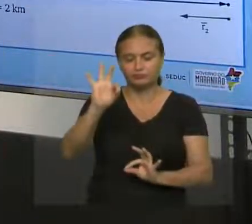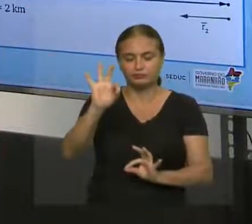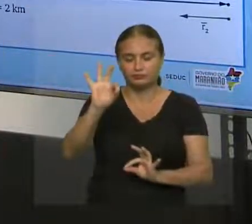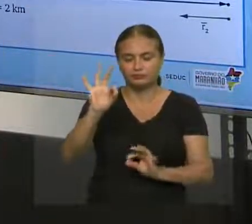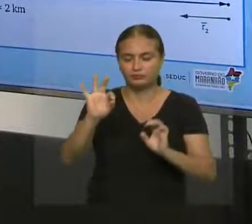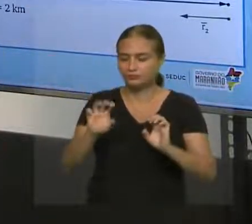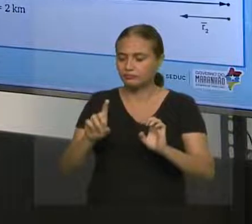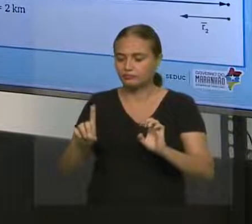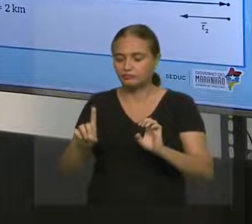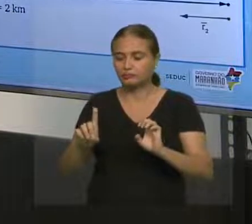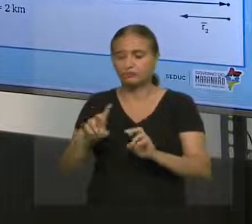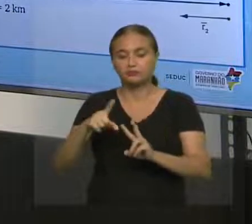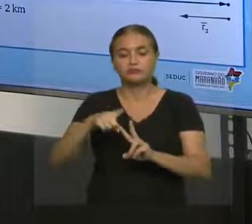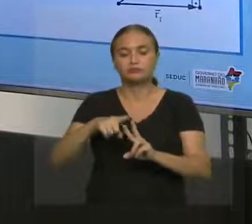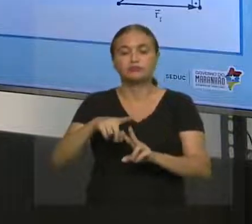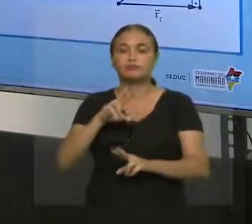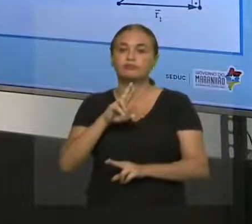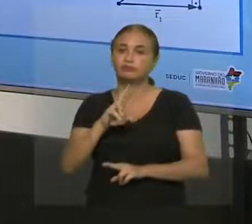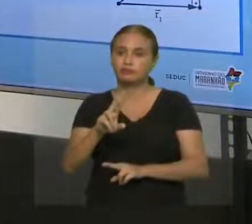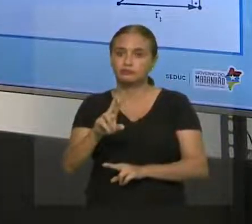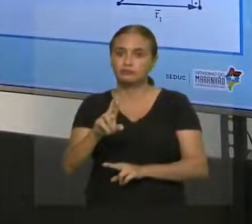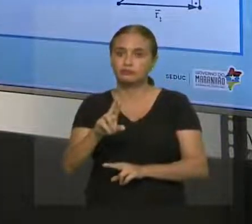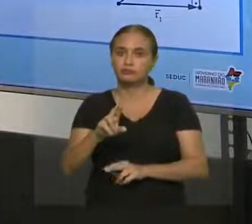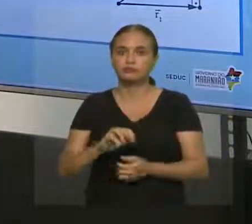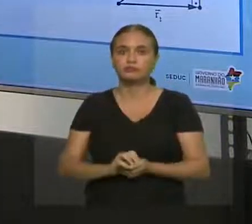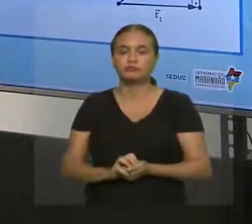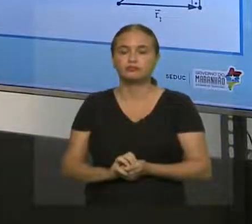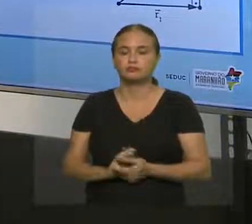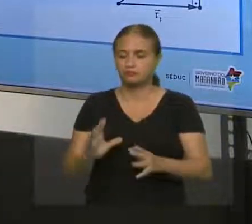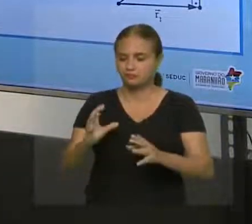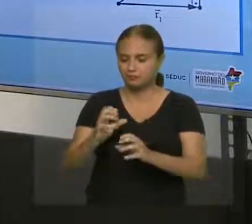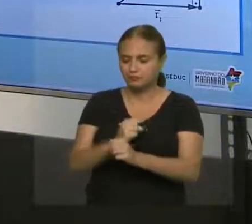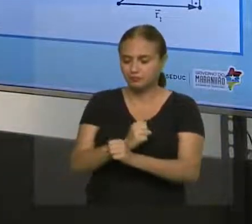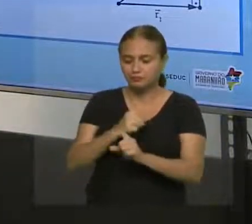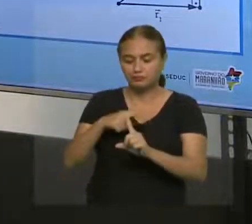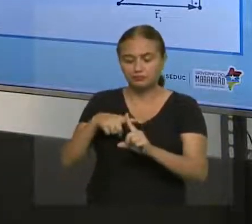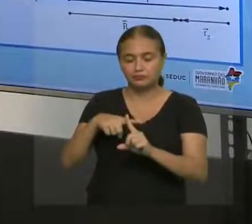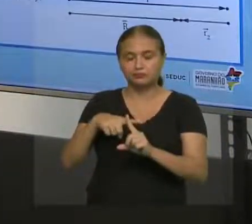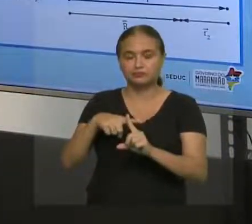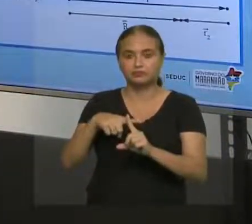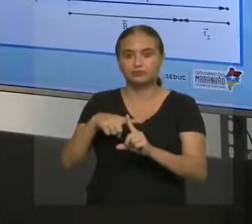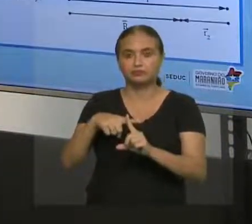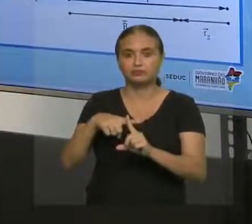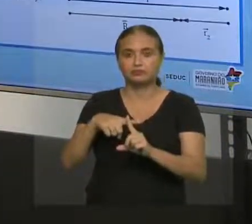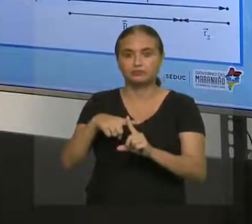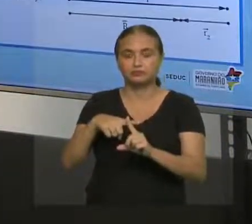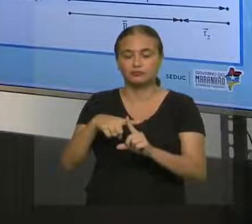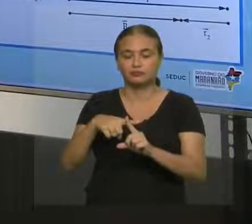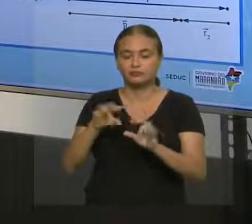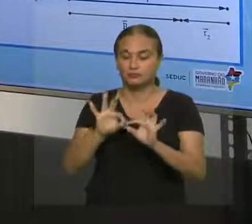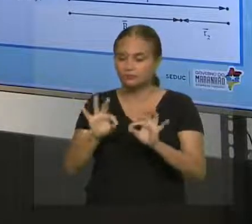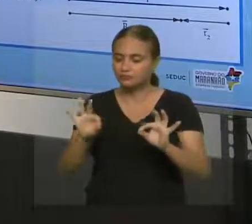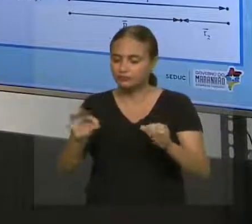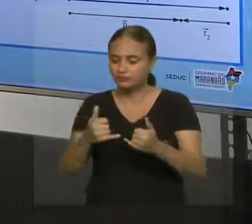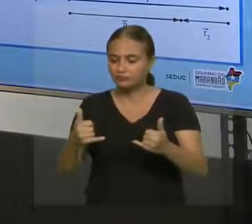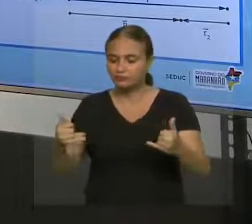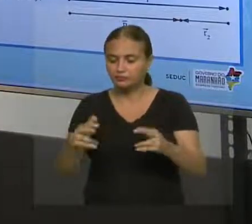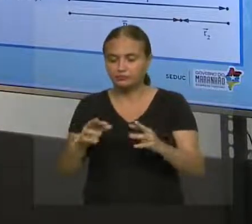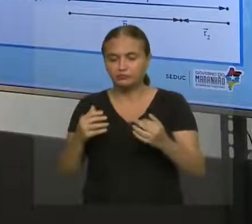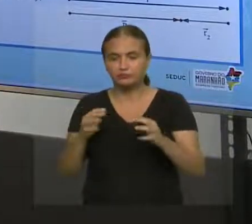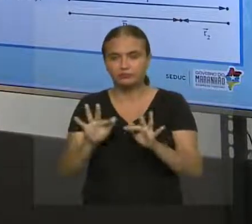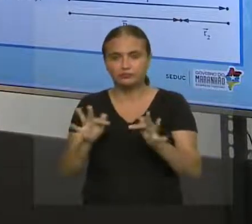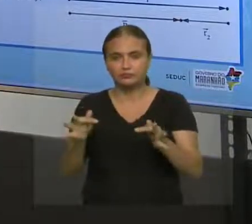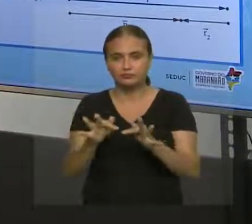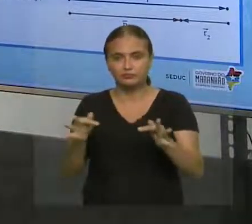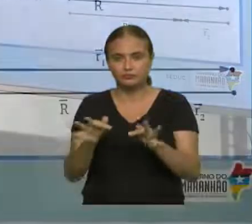então o meu vetor resultante? Vai ser apenas uma soma, meu vetor resultante vai ser apenas uma soma simples.